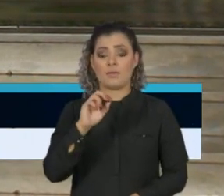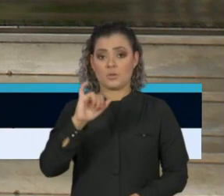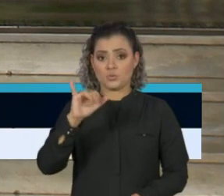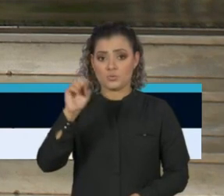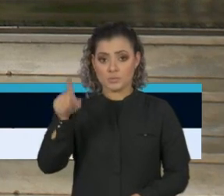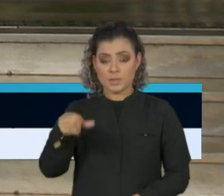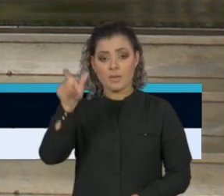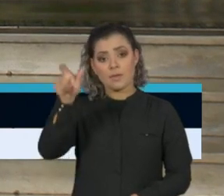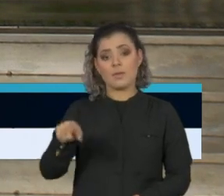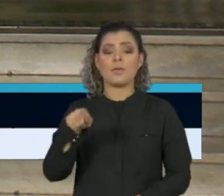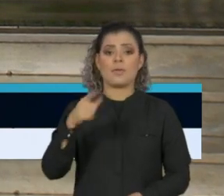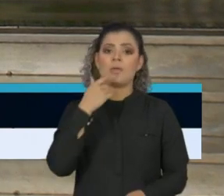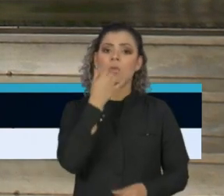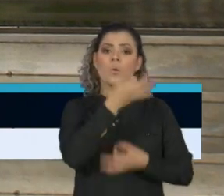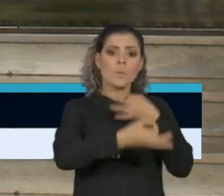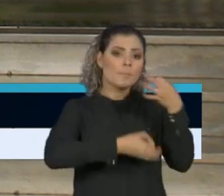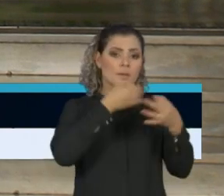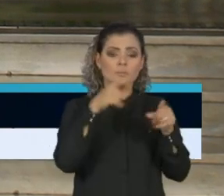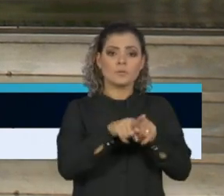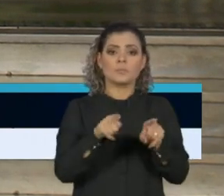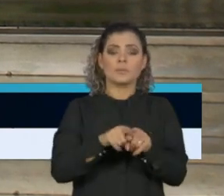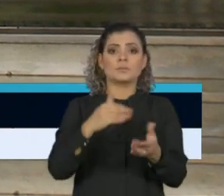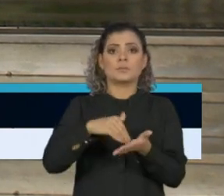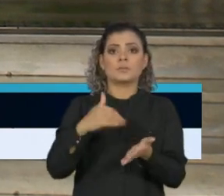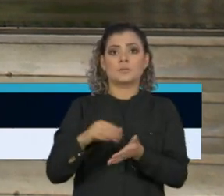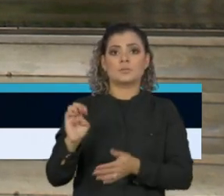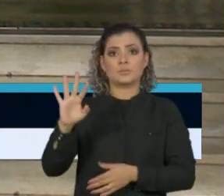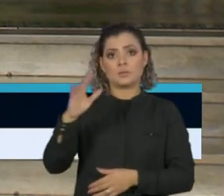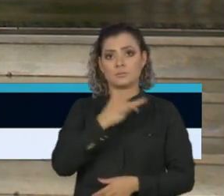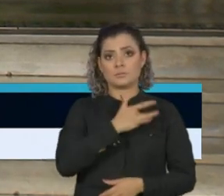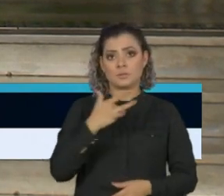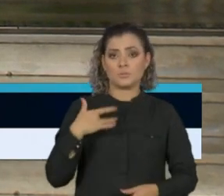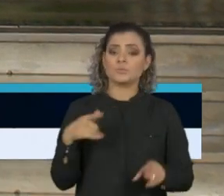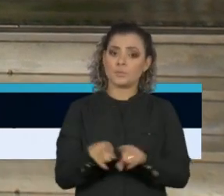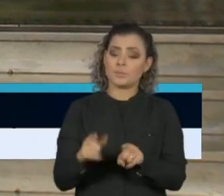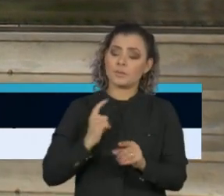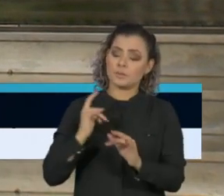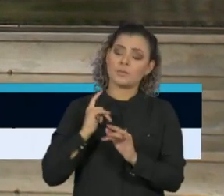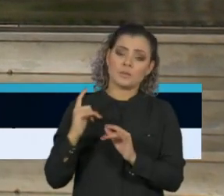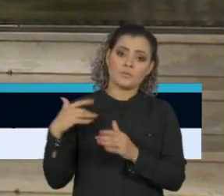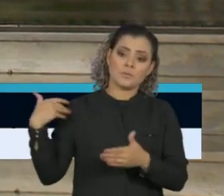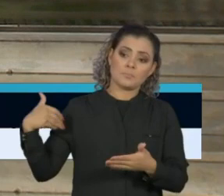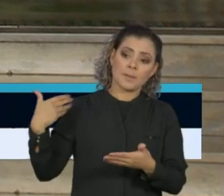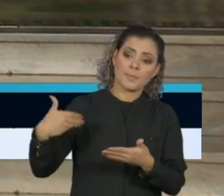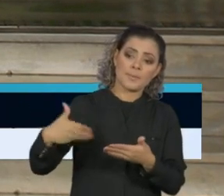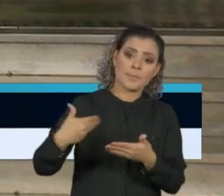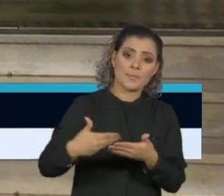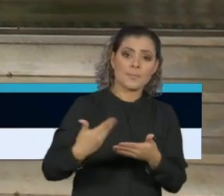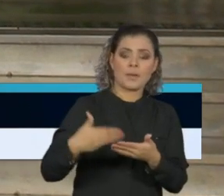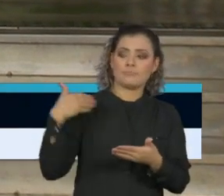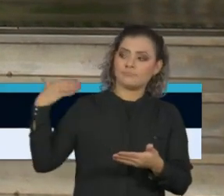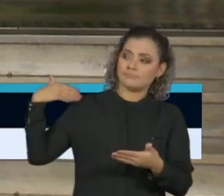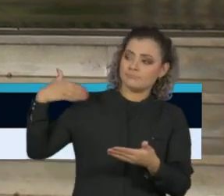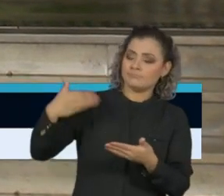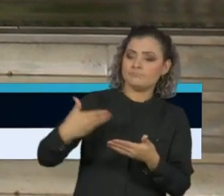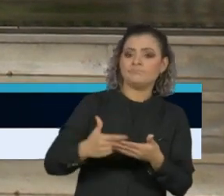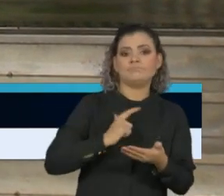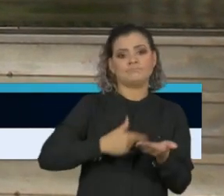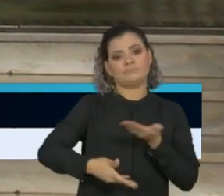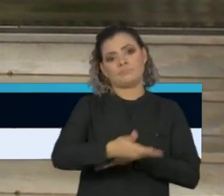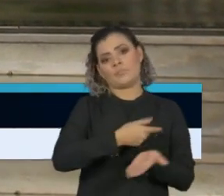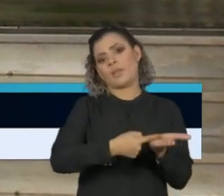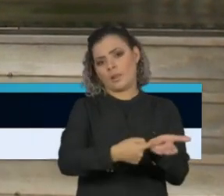dado ao fato de que a Secretaria de Saúde do Estado de São Paulo tem mantido ao longo dessas últimas semanas uma relação